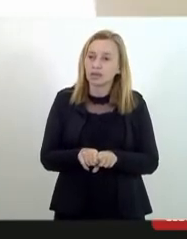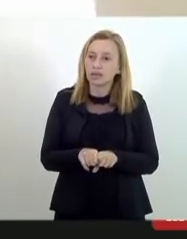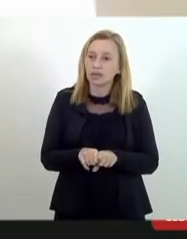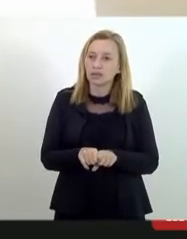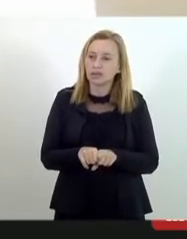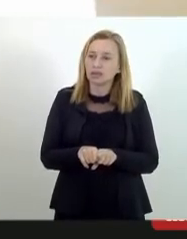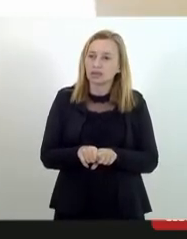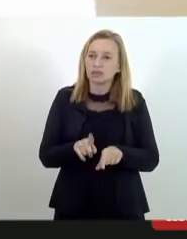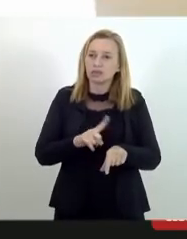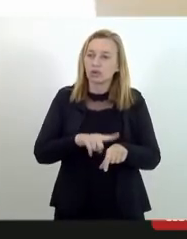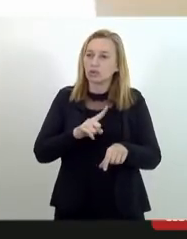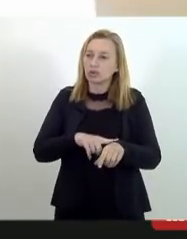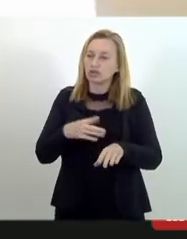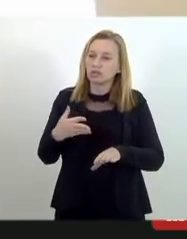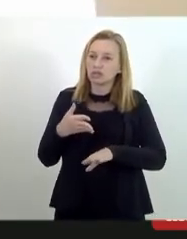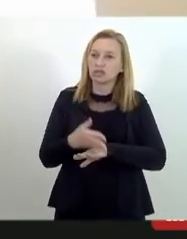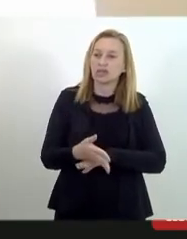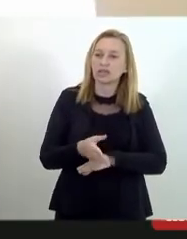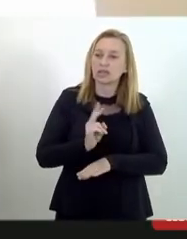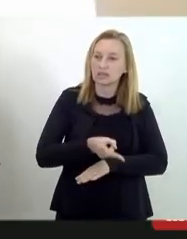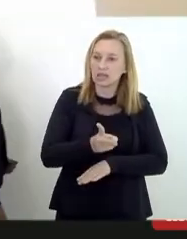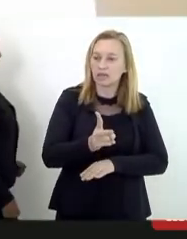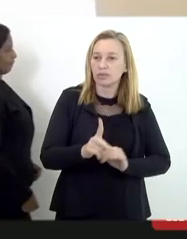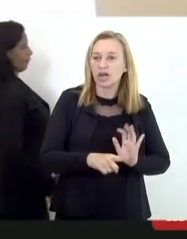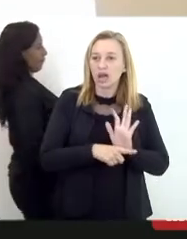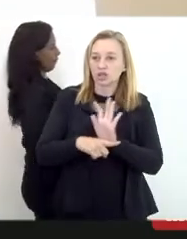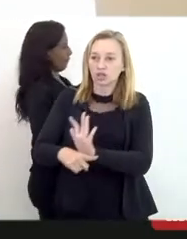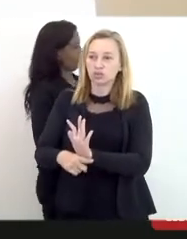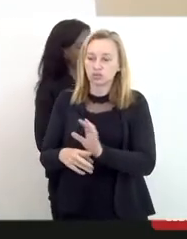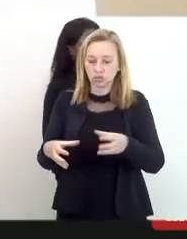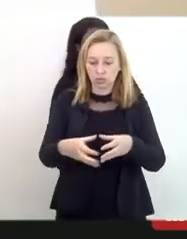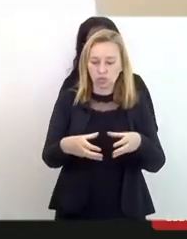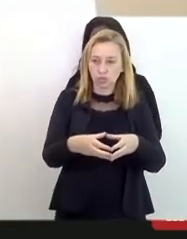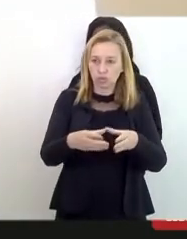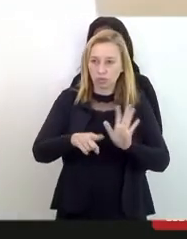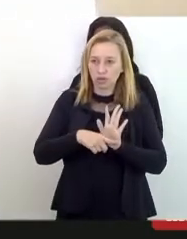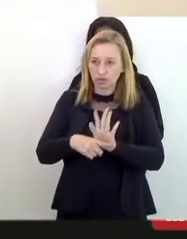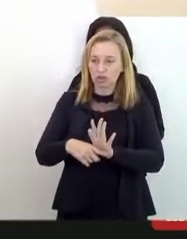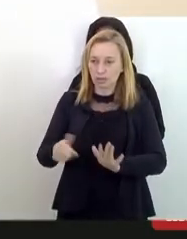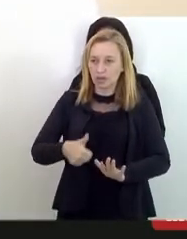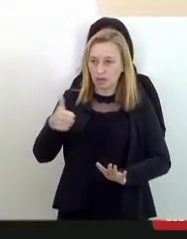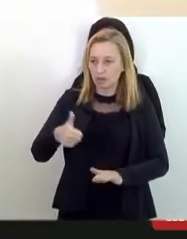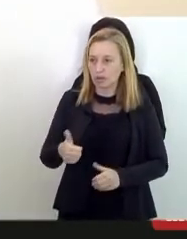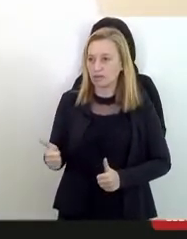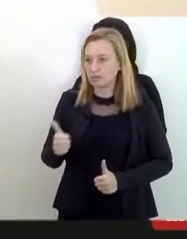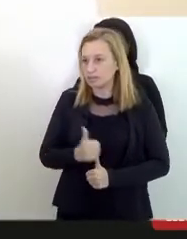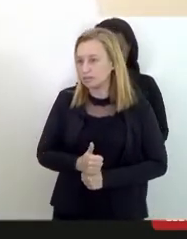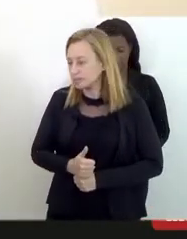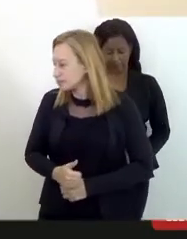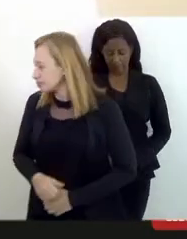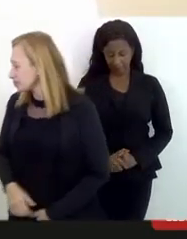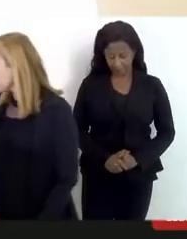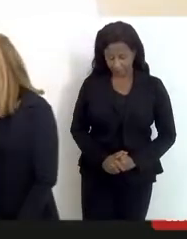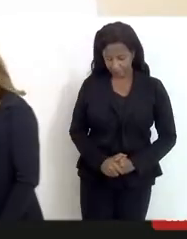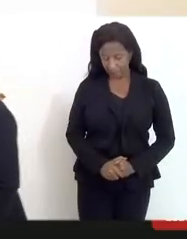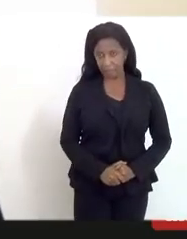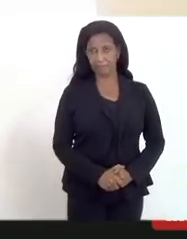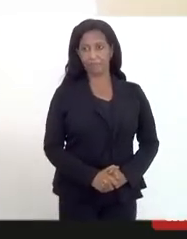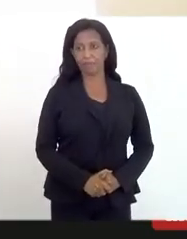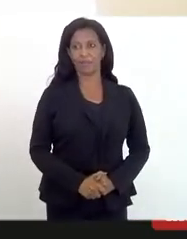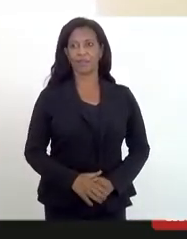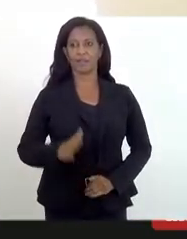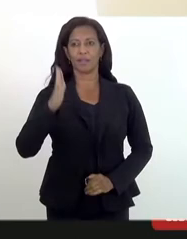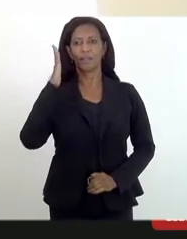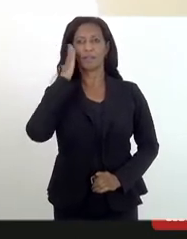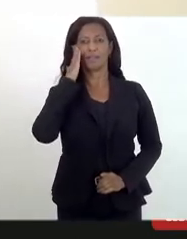entrada que haja sempre nesse atendimento iniciar uma equipe interdisciplinar, capaz de trazer outros saberes, saberes que nós,